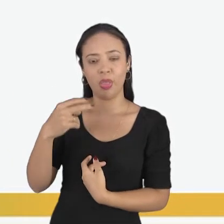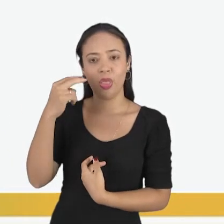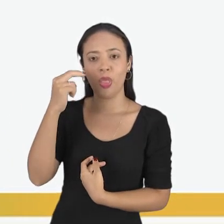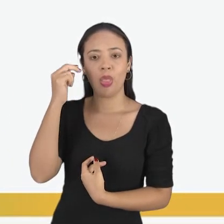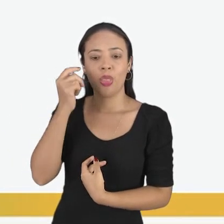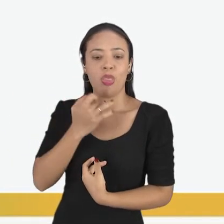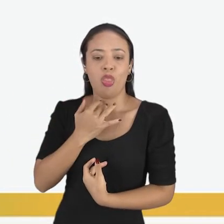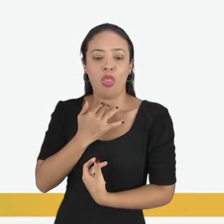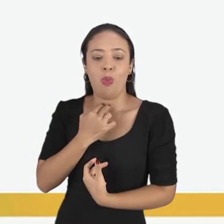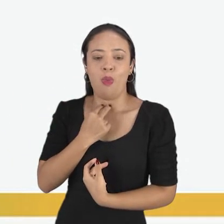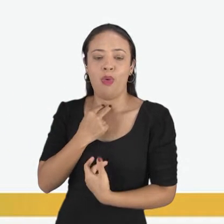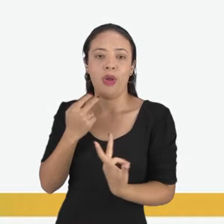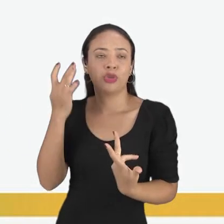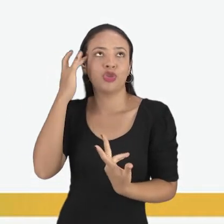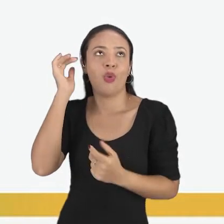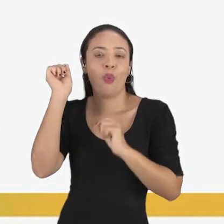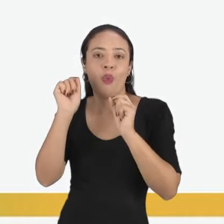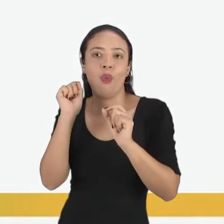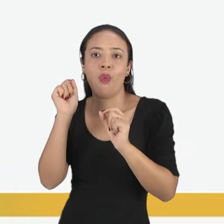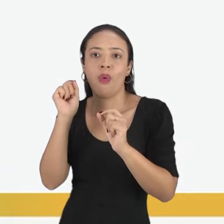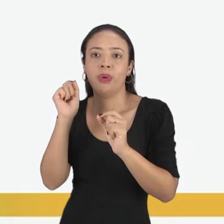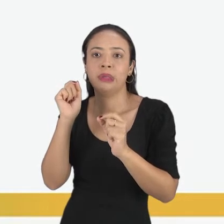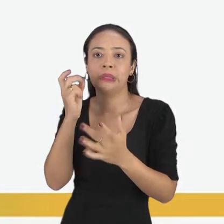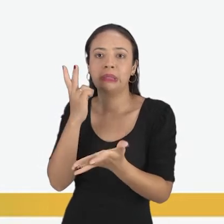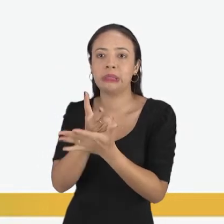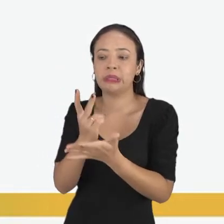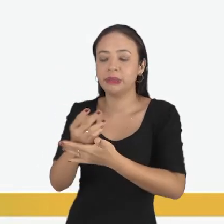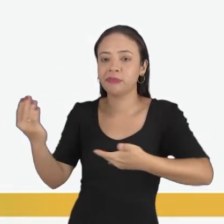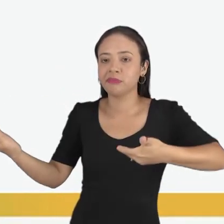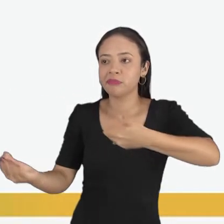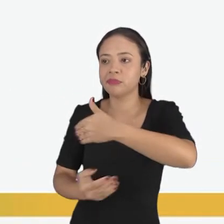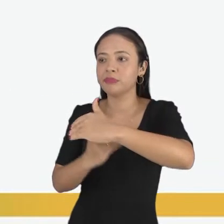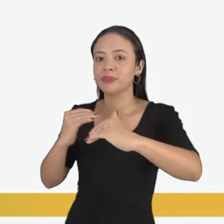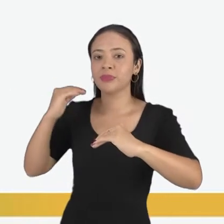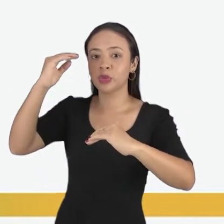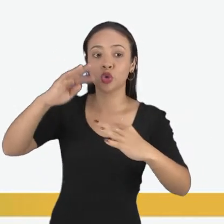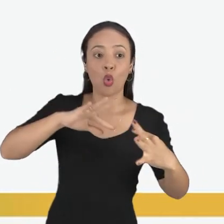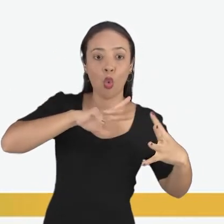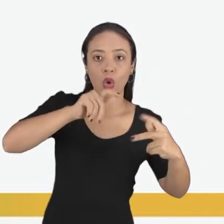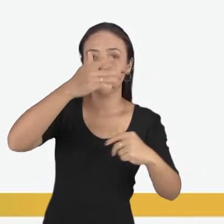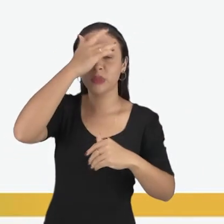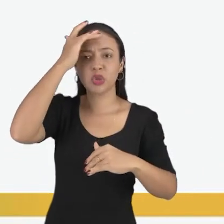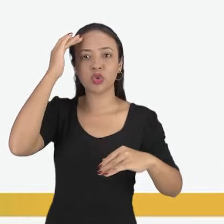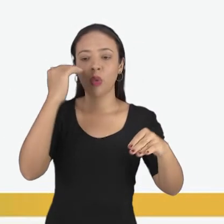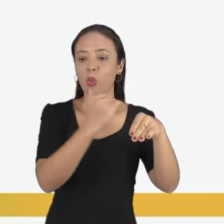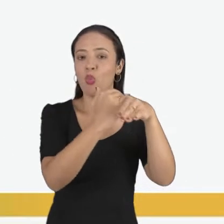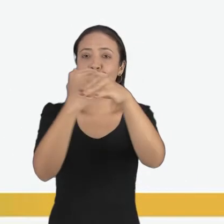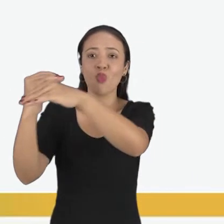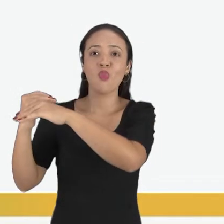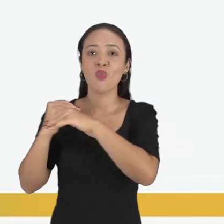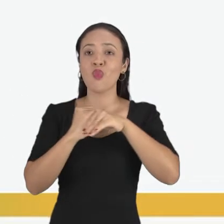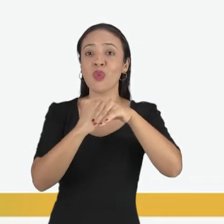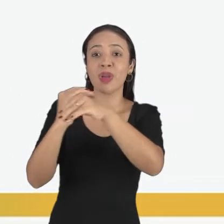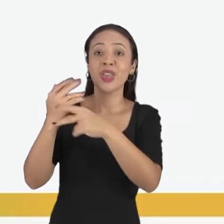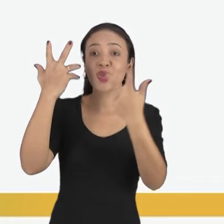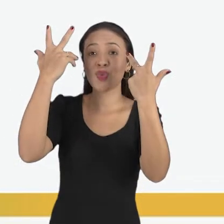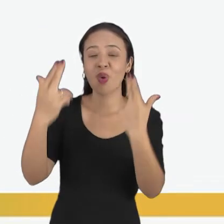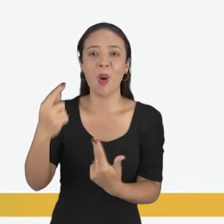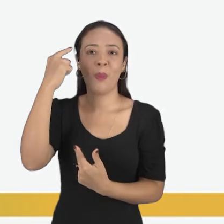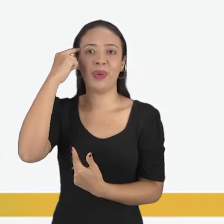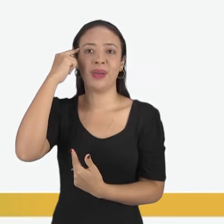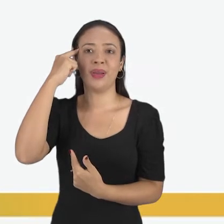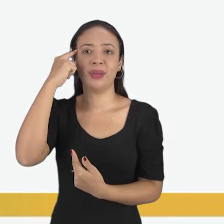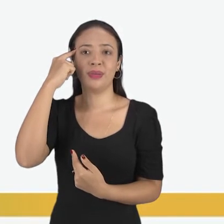transcendente me obriga a fazer com que todas as pessoas pensam como eu. Há uma diversidade nas pessoas, nas relações humanas.